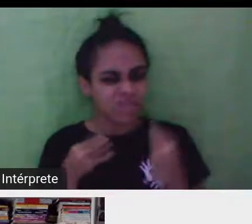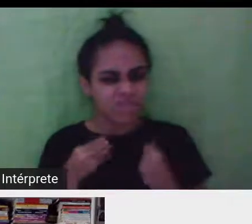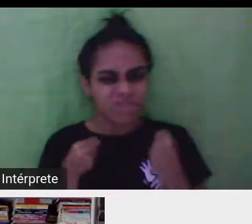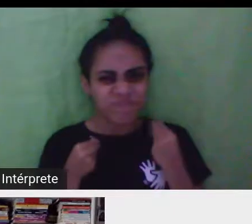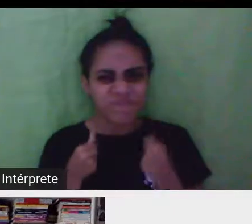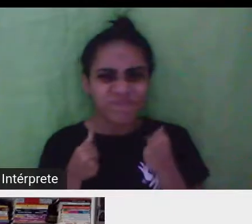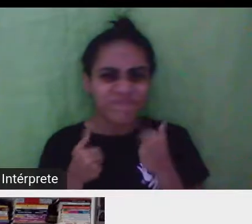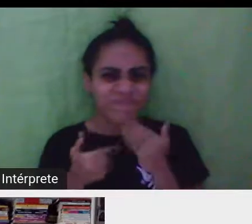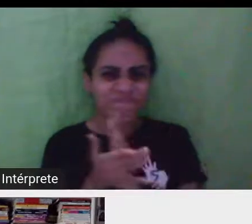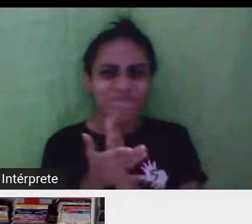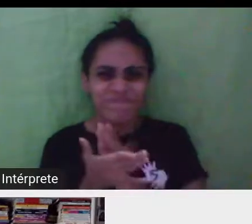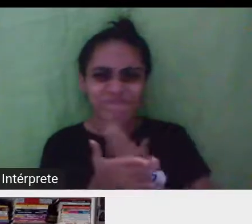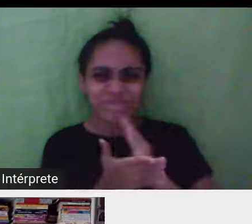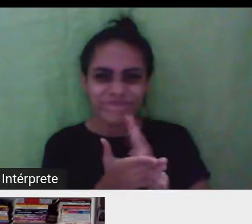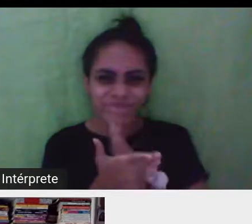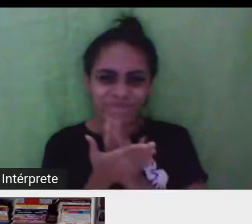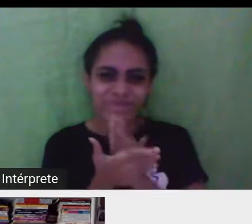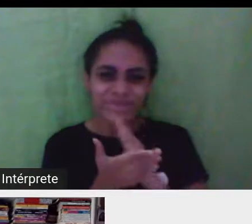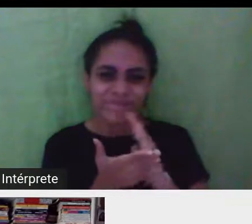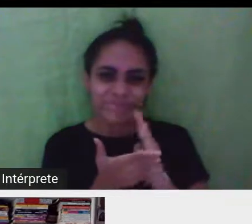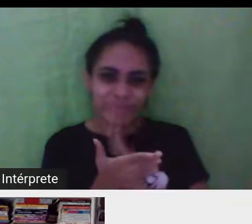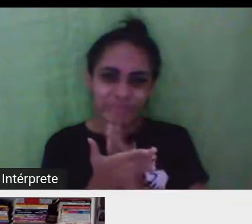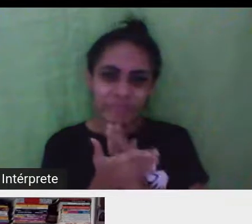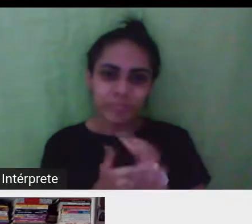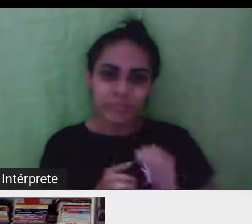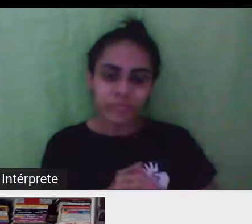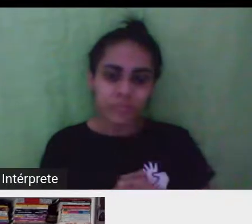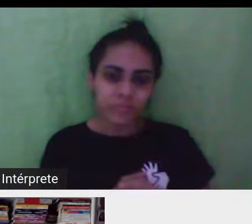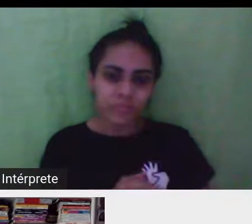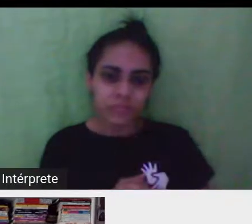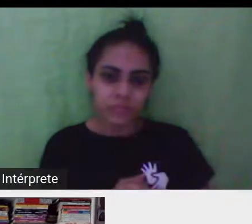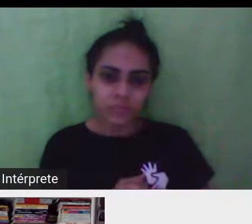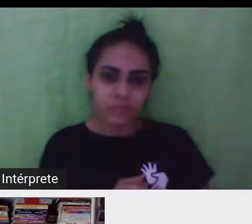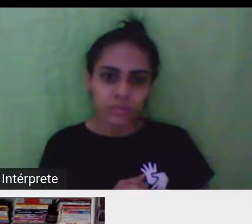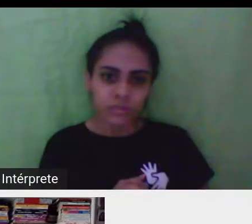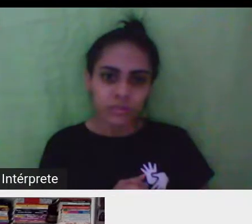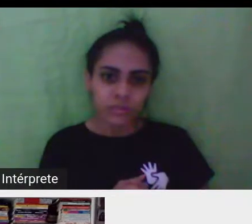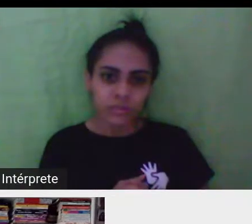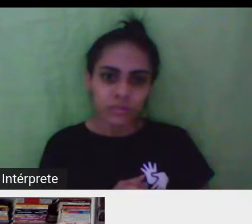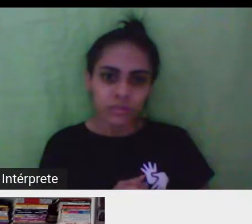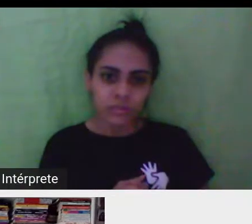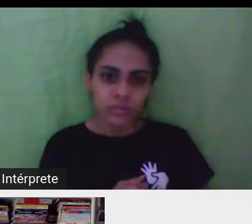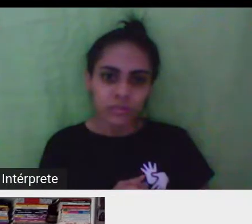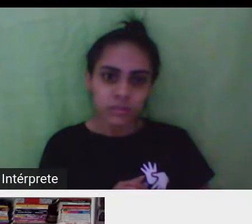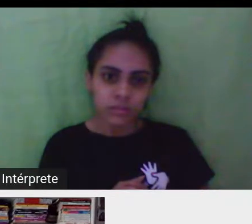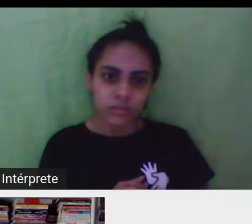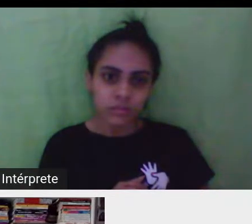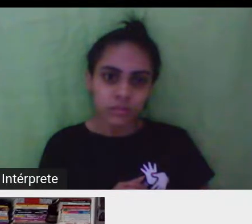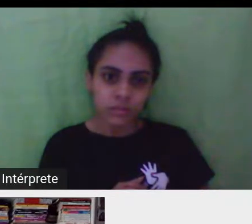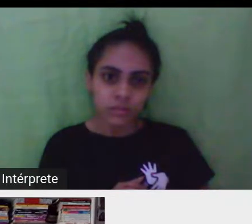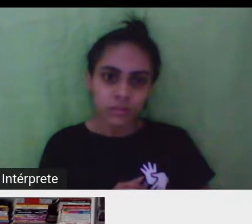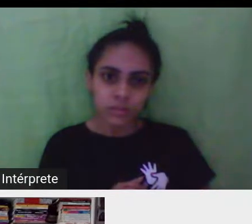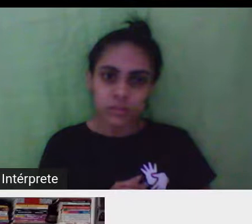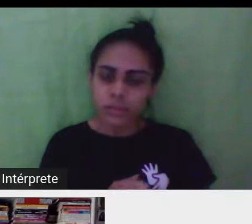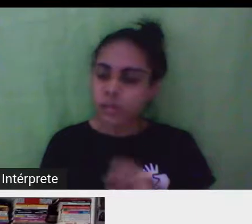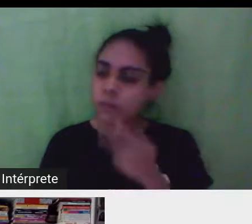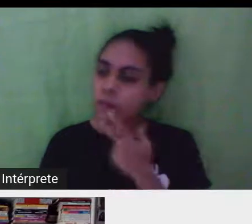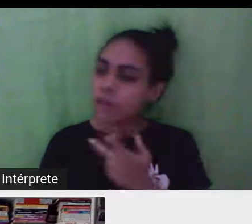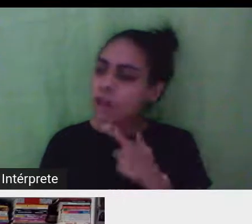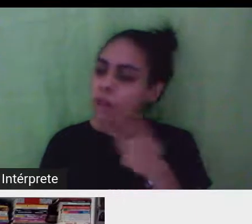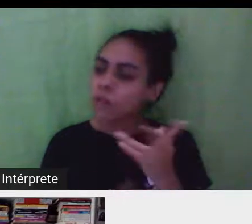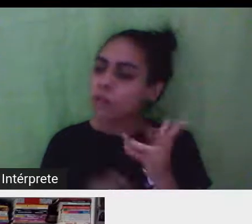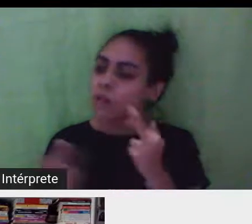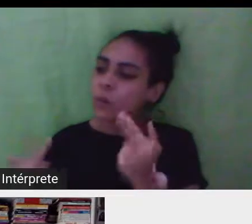É, um... Fanny Quito. Quem é que tinha esse zine do Fanny Quito? Era a Mariana Marques. Era a